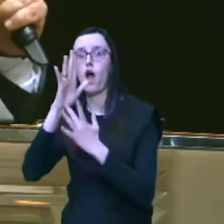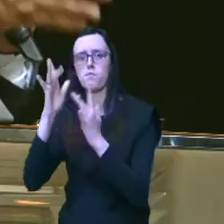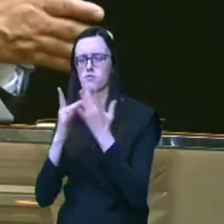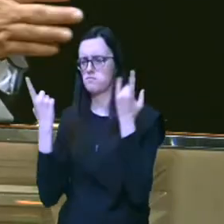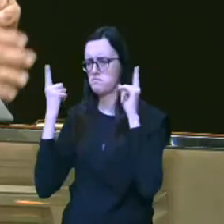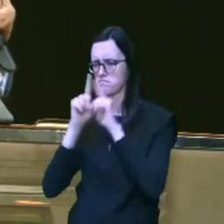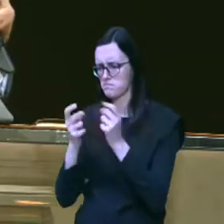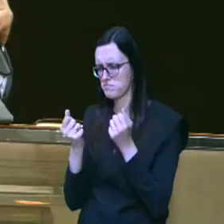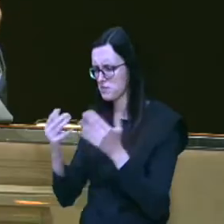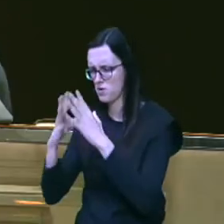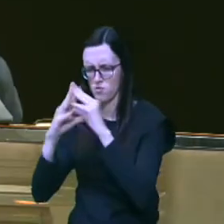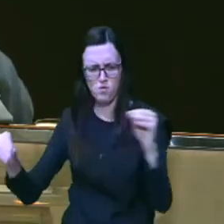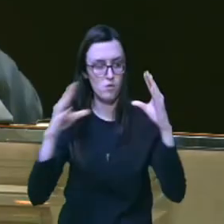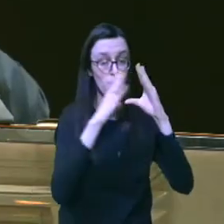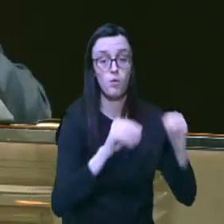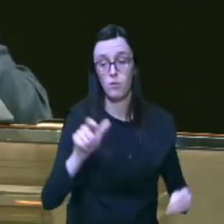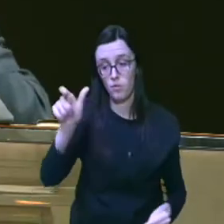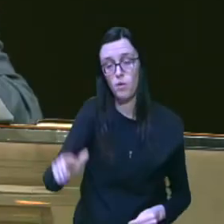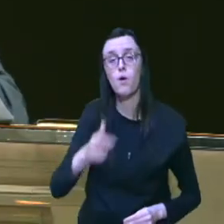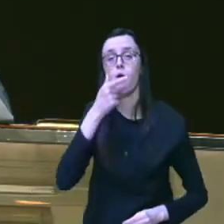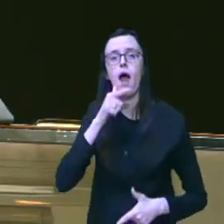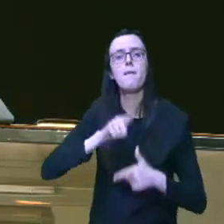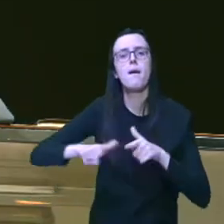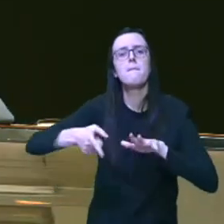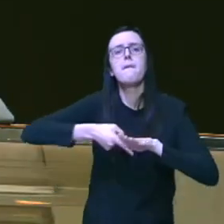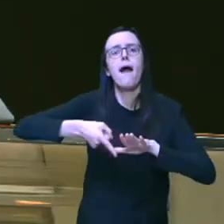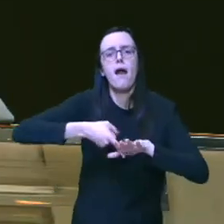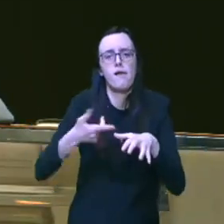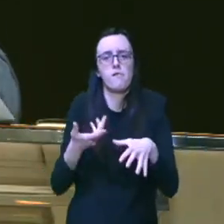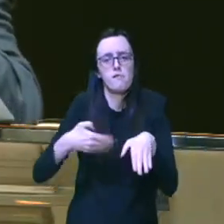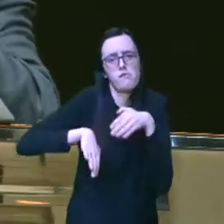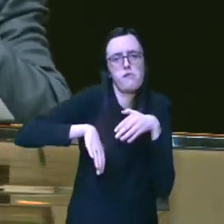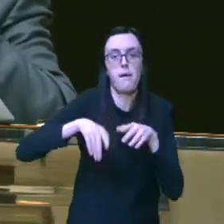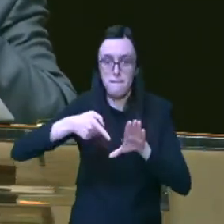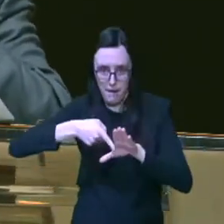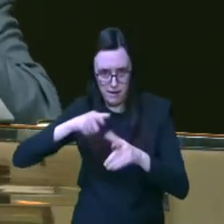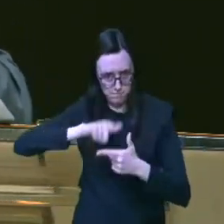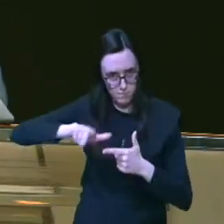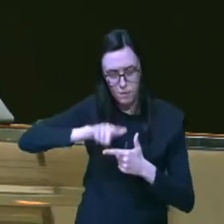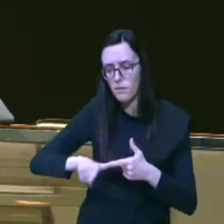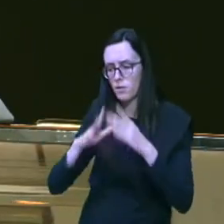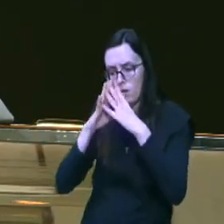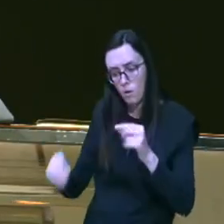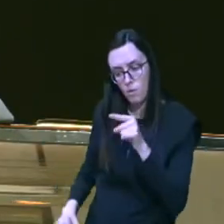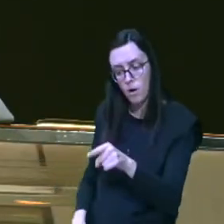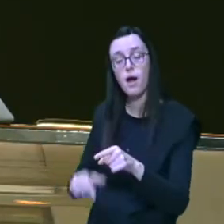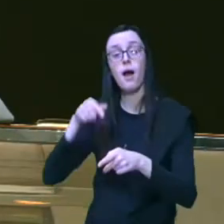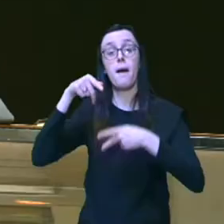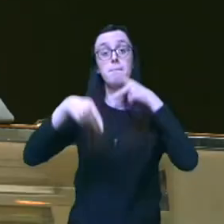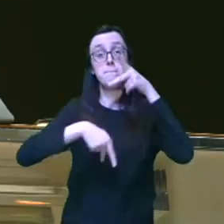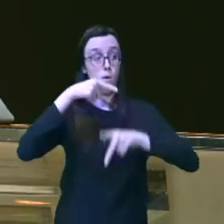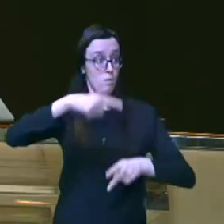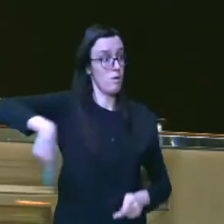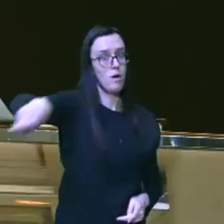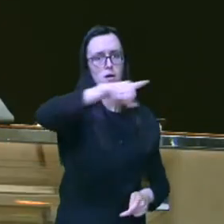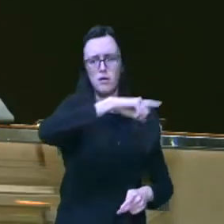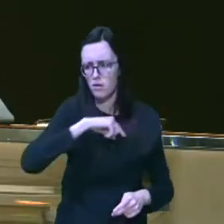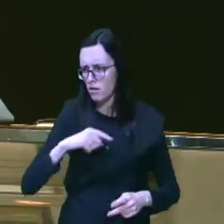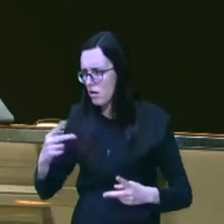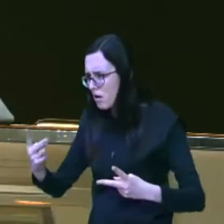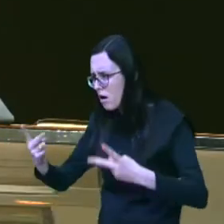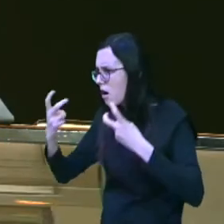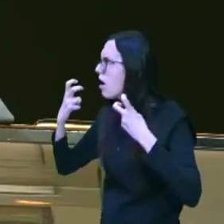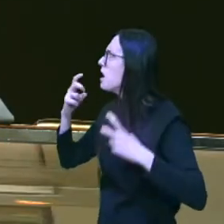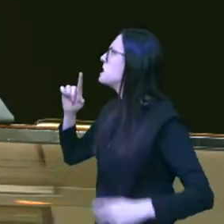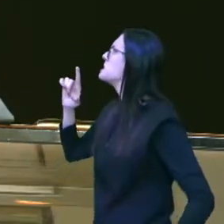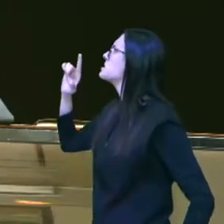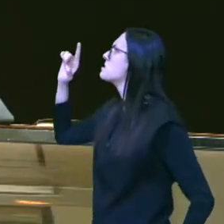trazem a cura a um homem que tinha os pés aleijados e a Bíblia vai dizer que aquele povo ali ao invés de reconhecer o Senhor